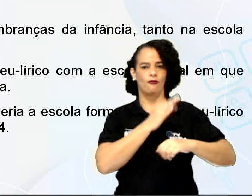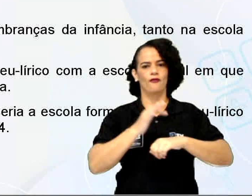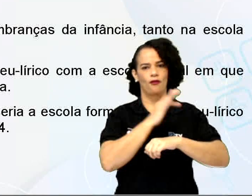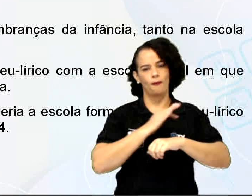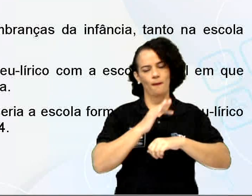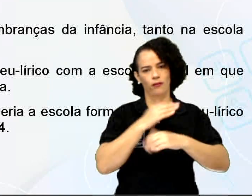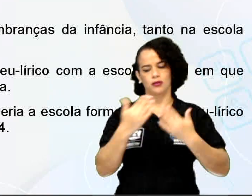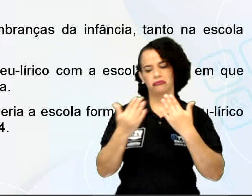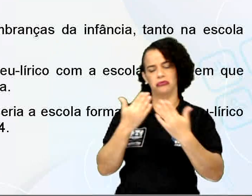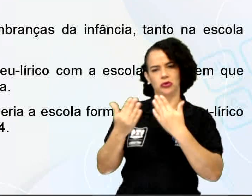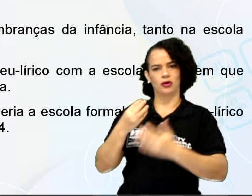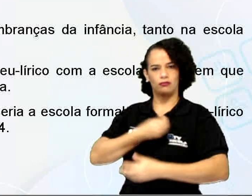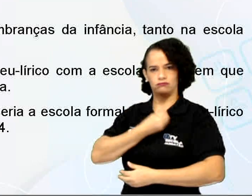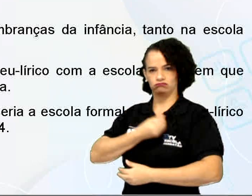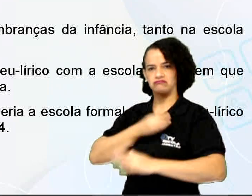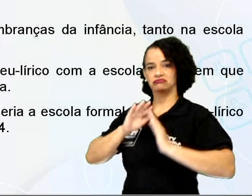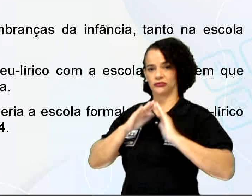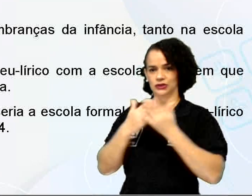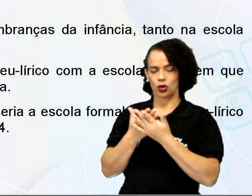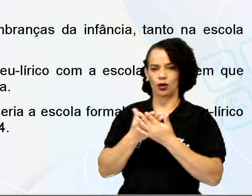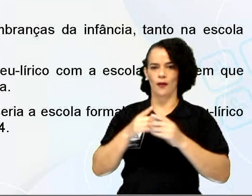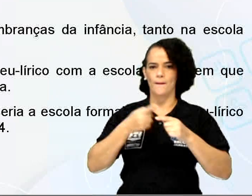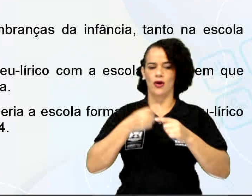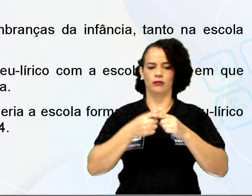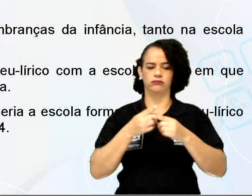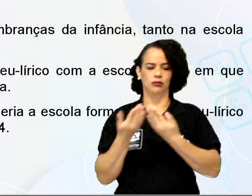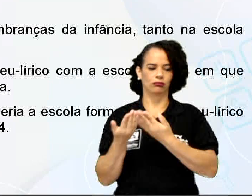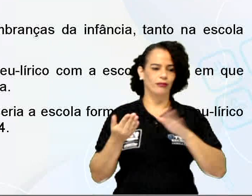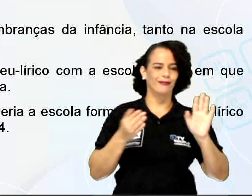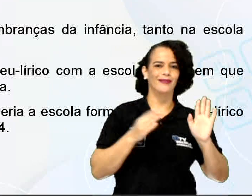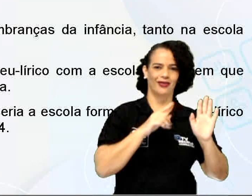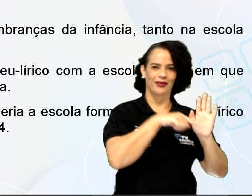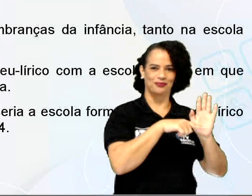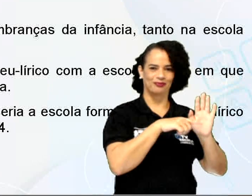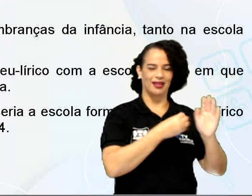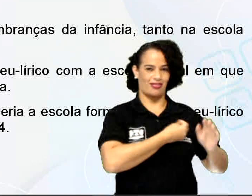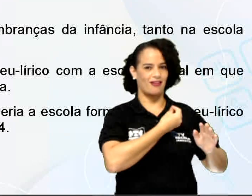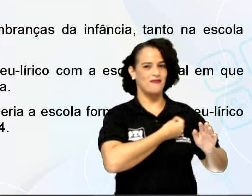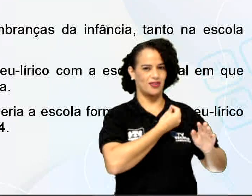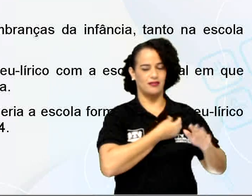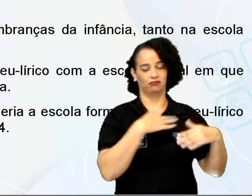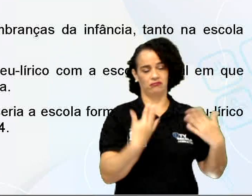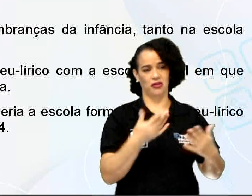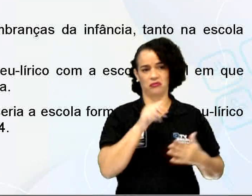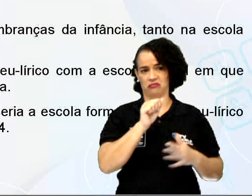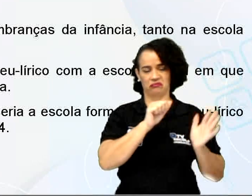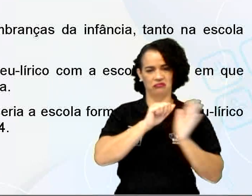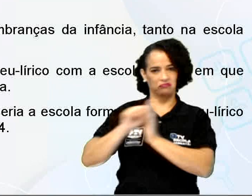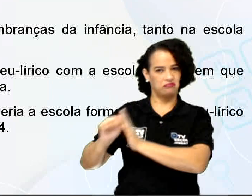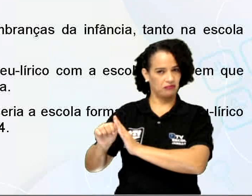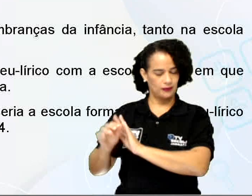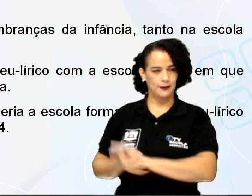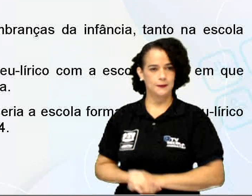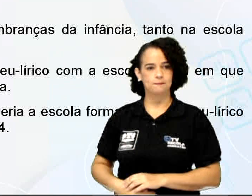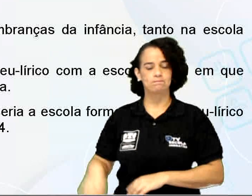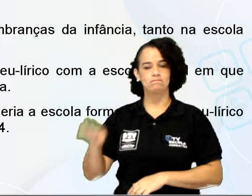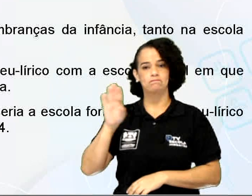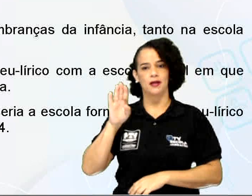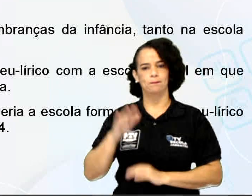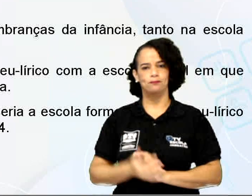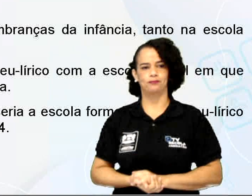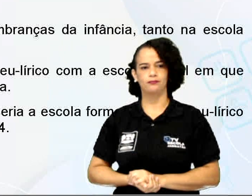com a escola da vida, de quando ele está fora dos muros da escola. Então, esse item A aí, carta fora do baralho. Item B.